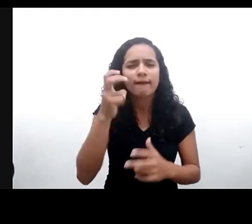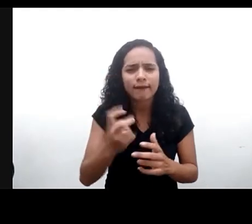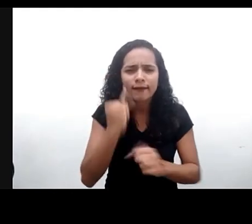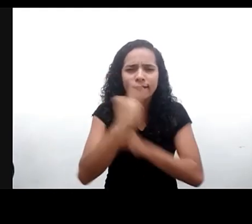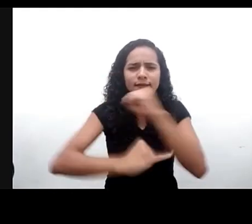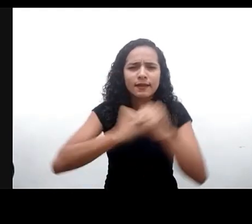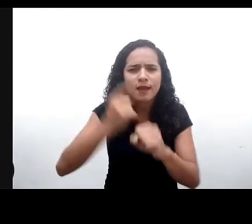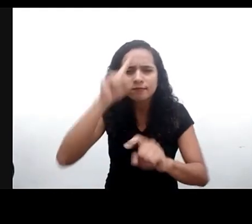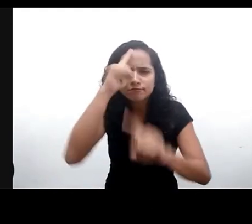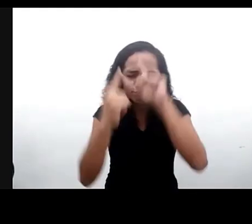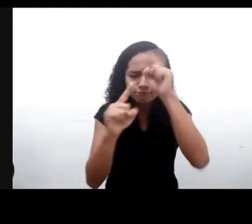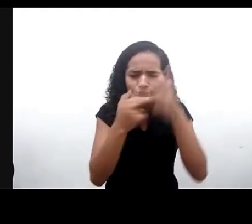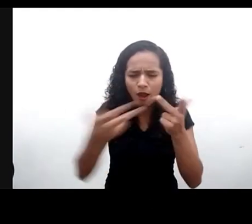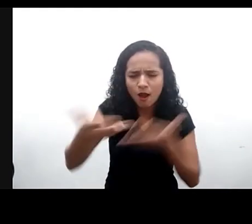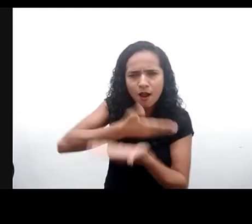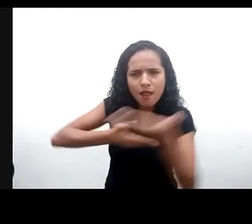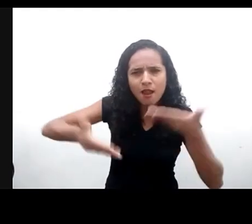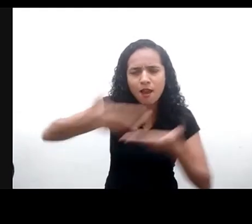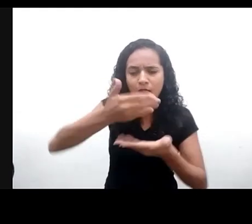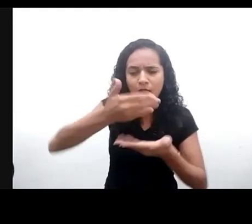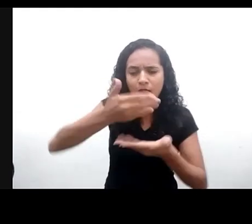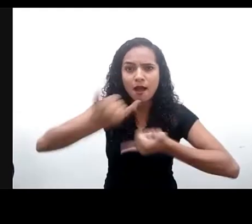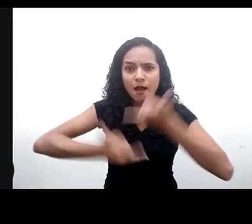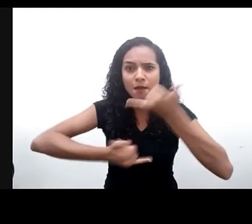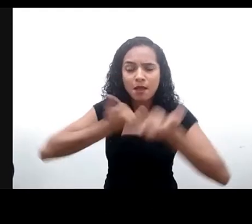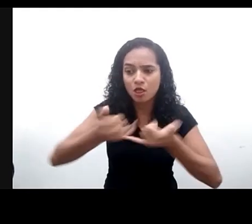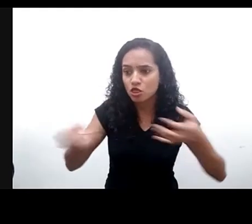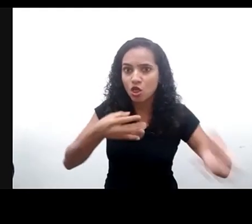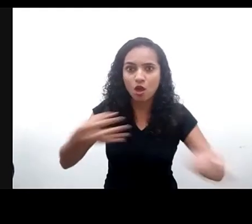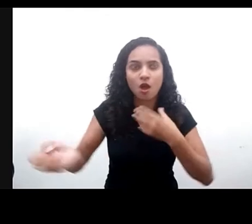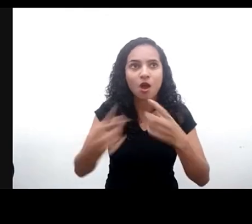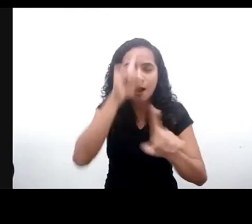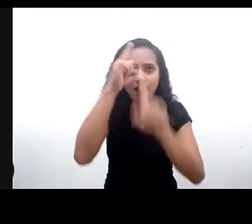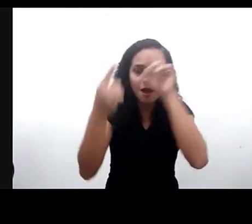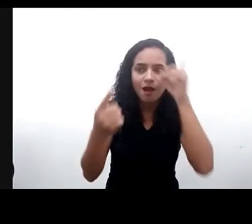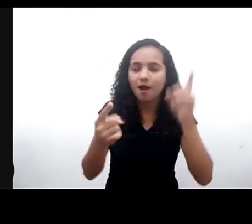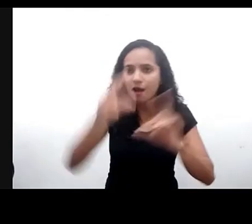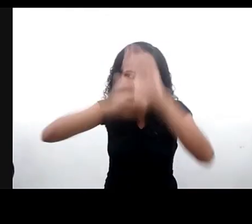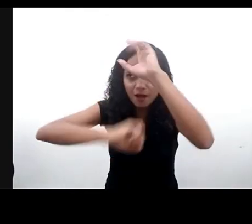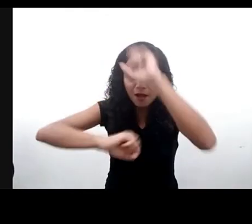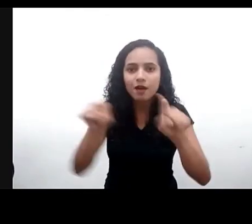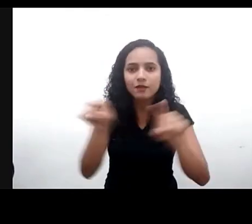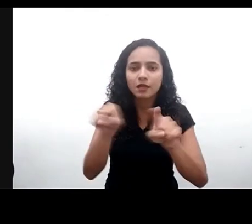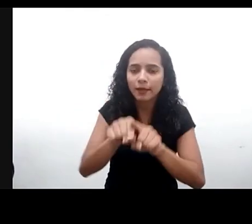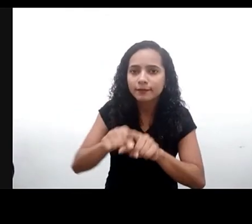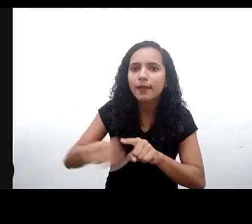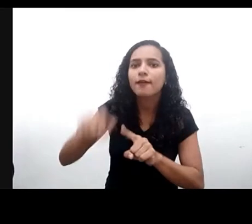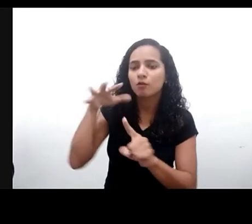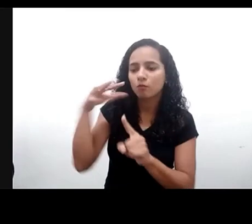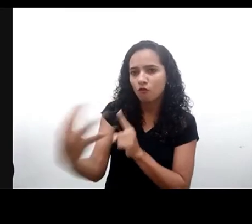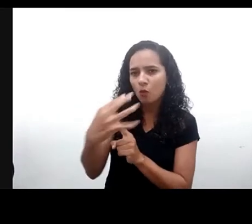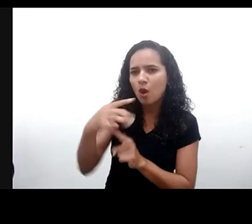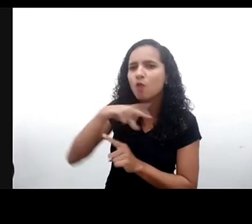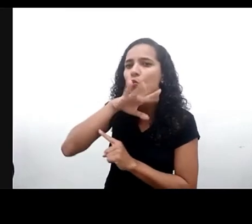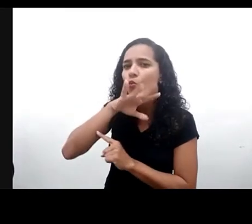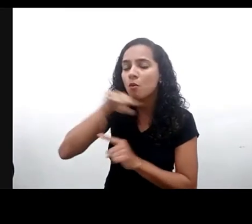o aprendizado, a interatividade, a brincadeira e novas descobertas. Contudo, também acarreta riscos variados, especialmente porque crianças